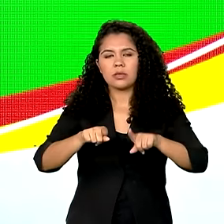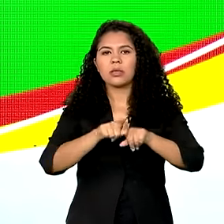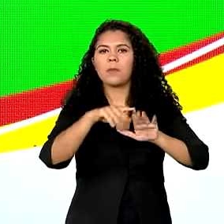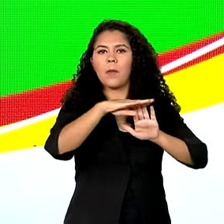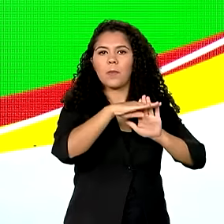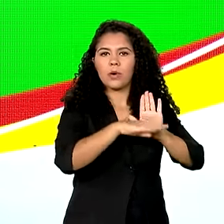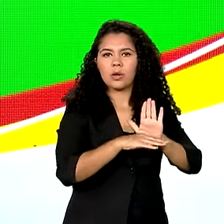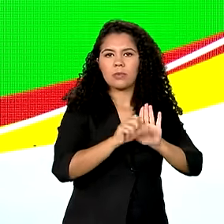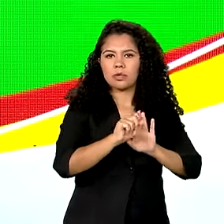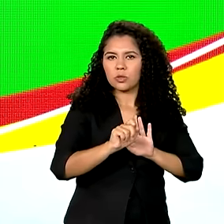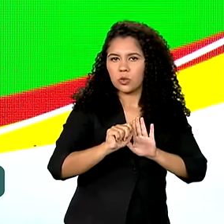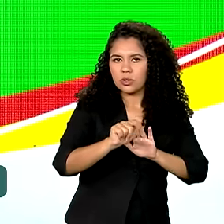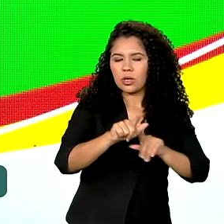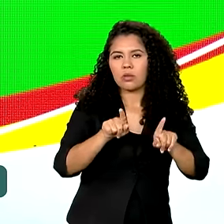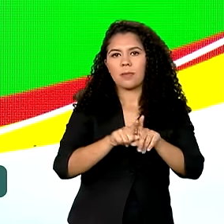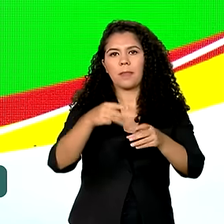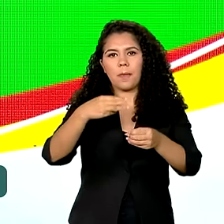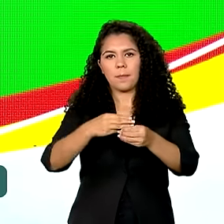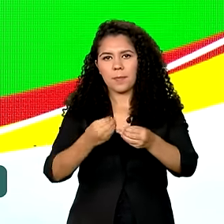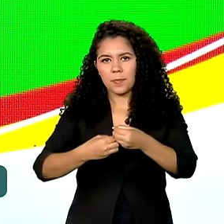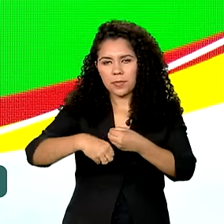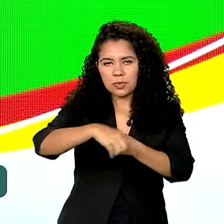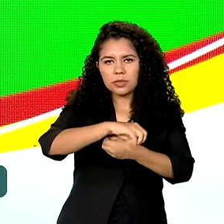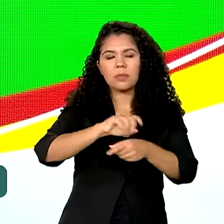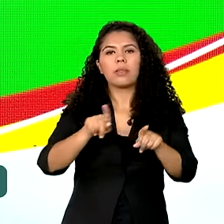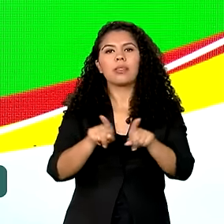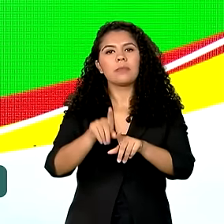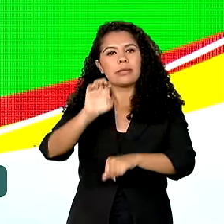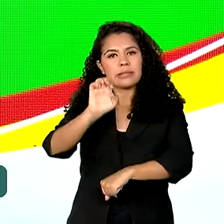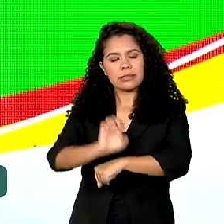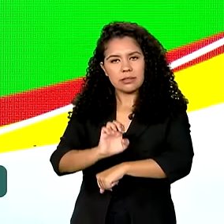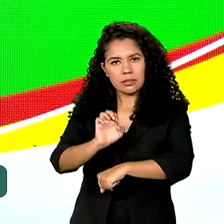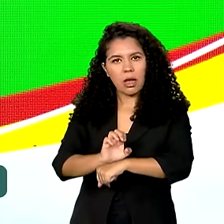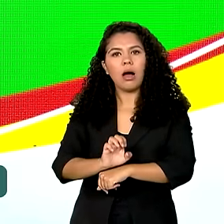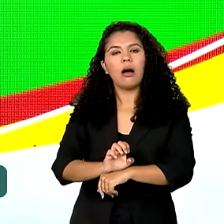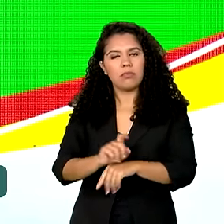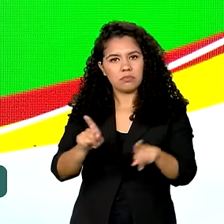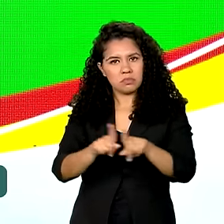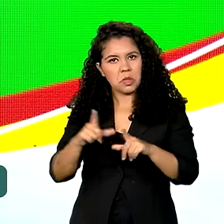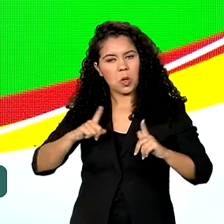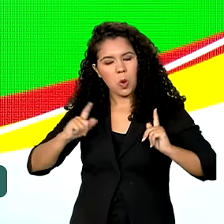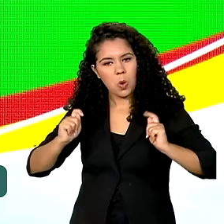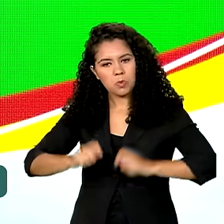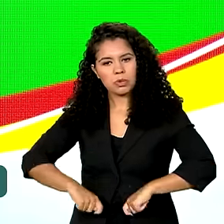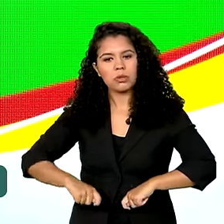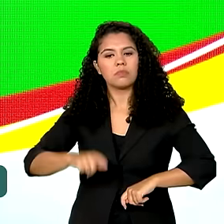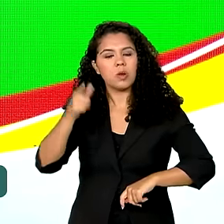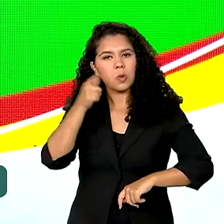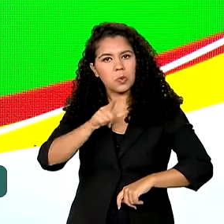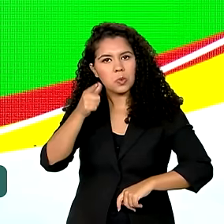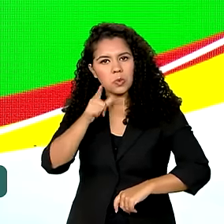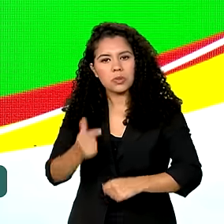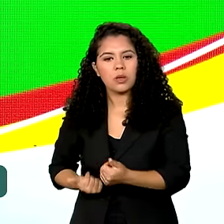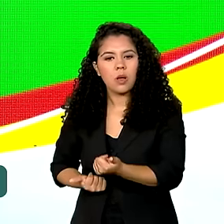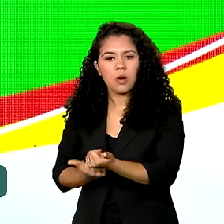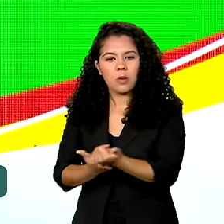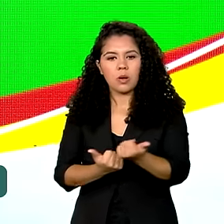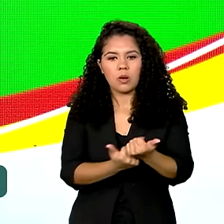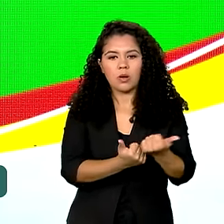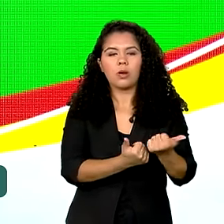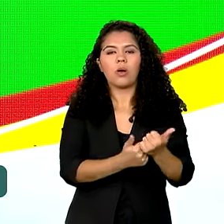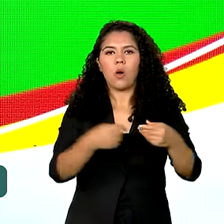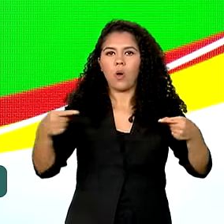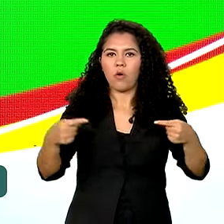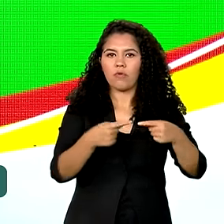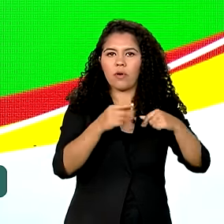municípios e o próprio Estado do Rio Grande do Sul, seja complementarmente às suas competências, fazendo a mais do que está previsto na